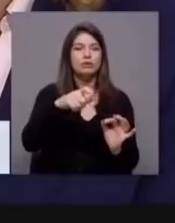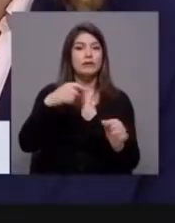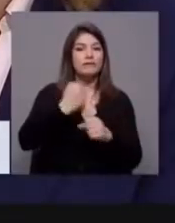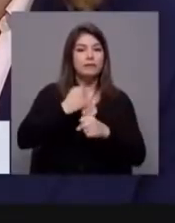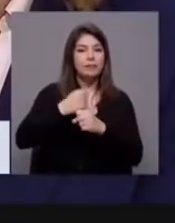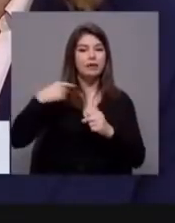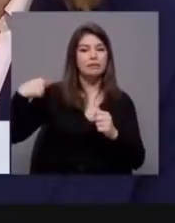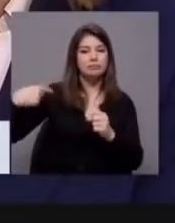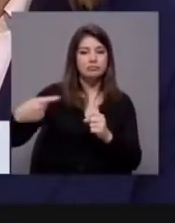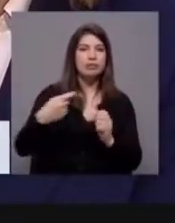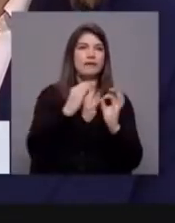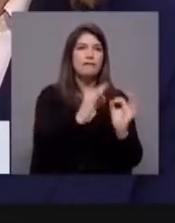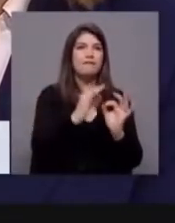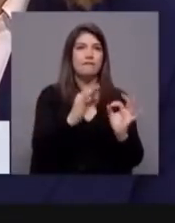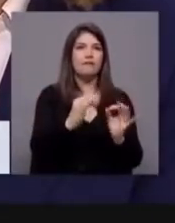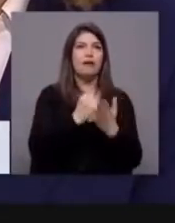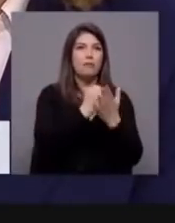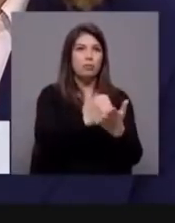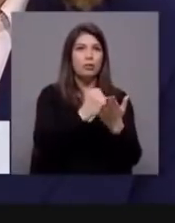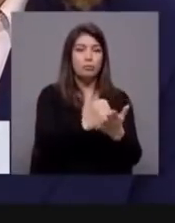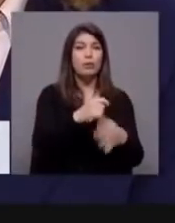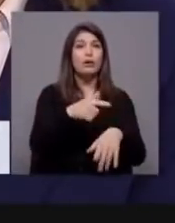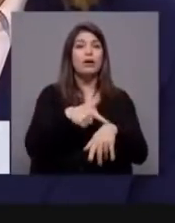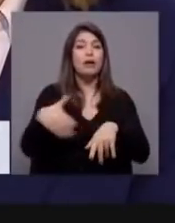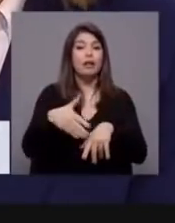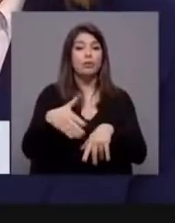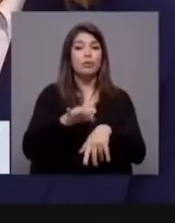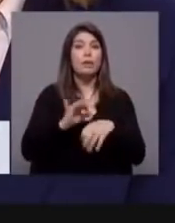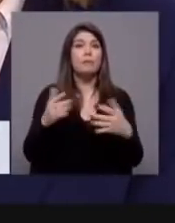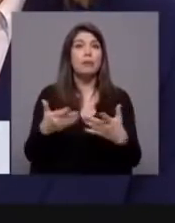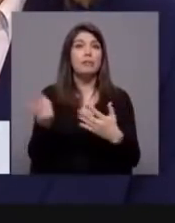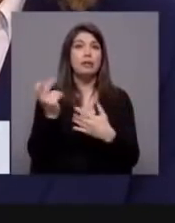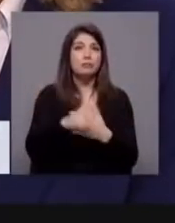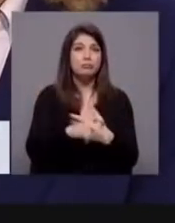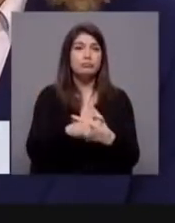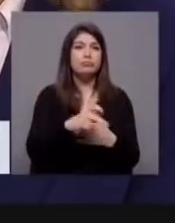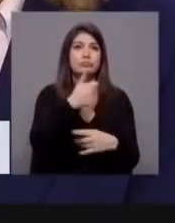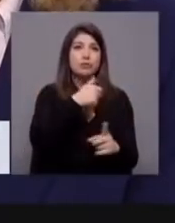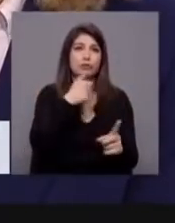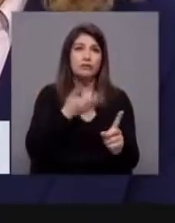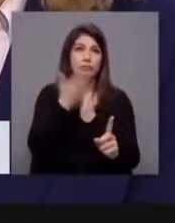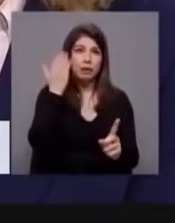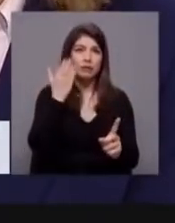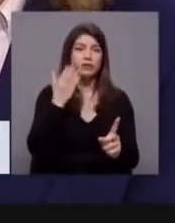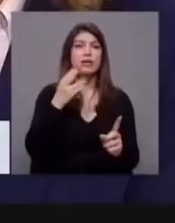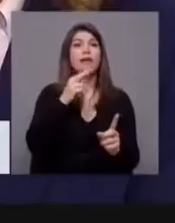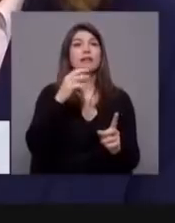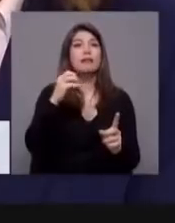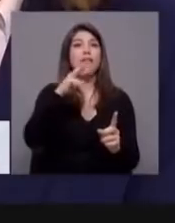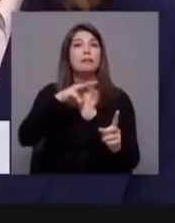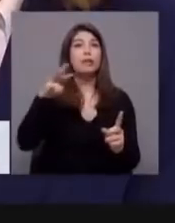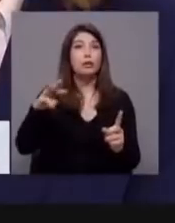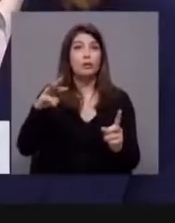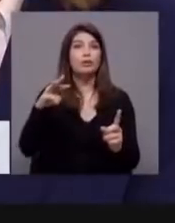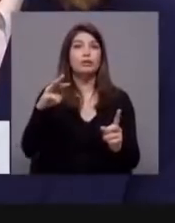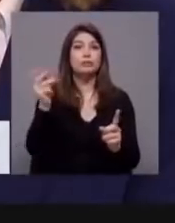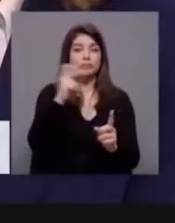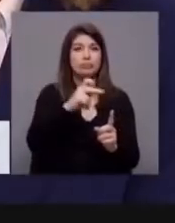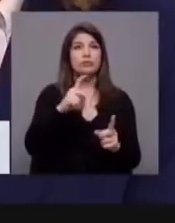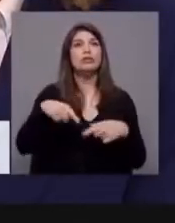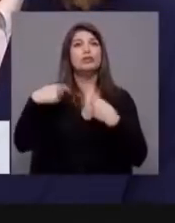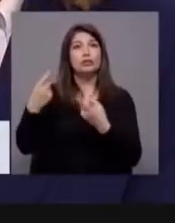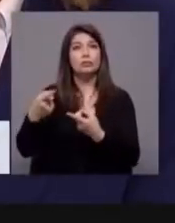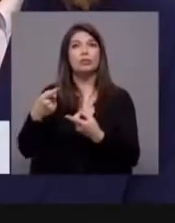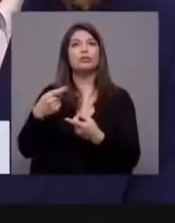apoio e que na pandemia foi de quem mais sofreu, que teriam 30 milhões em cada orçamento. Mas depois veio o fel e o Governo guardou